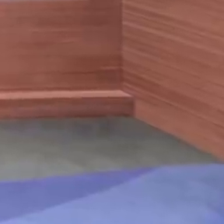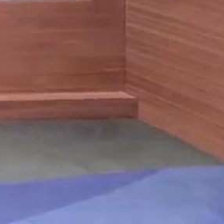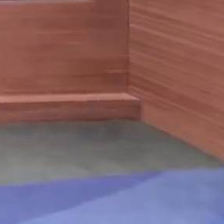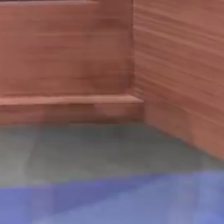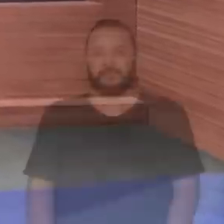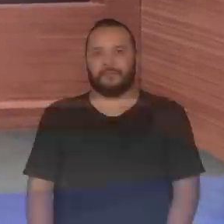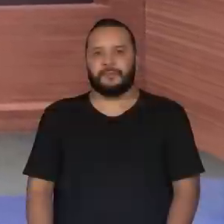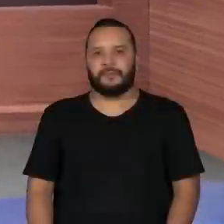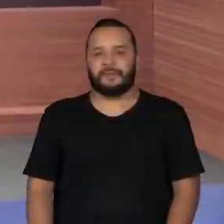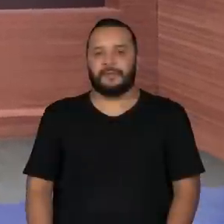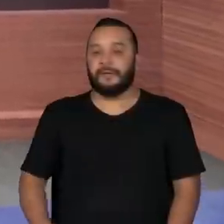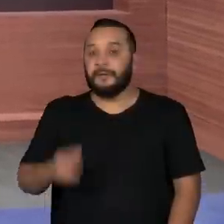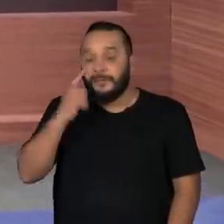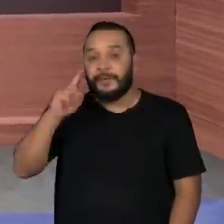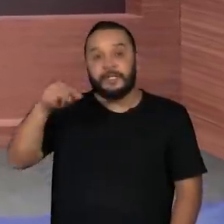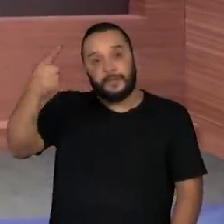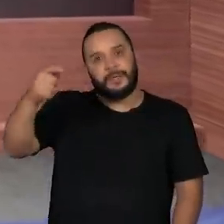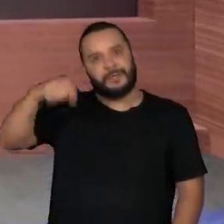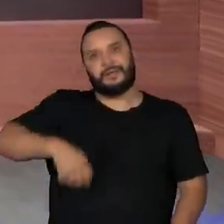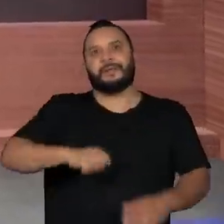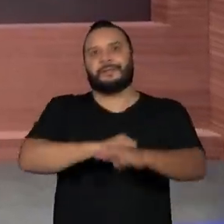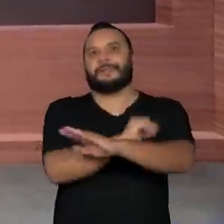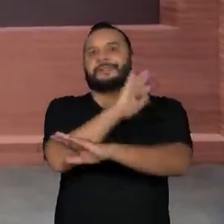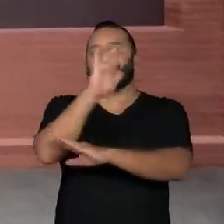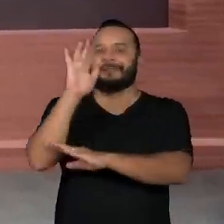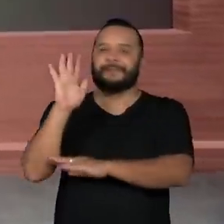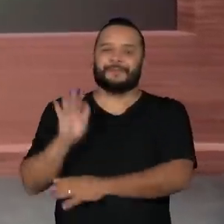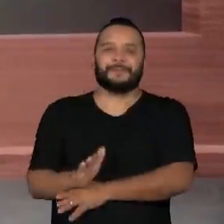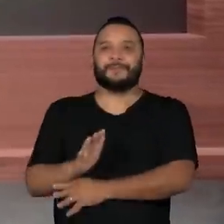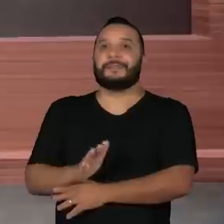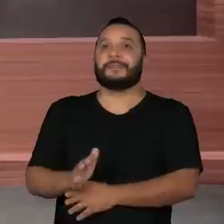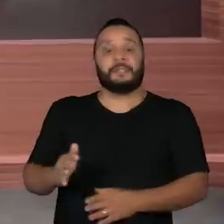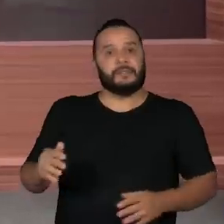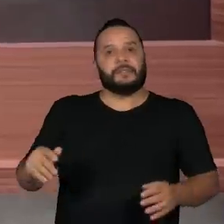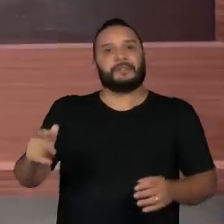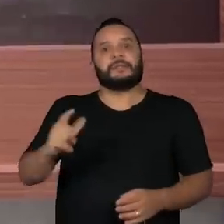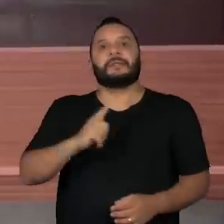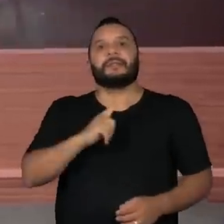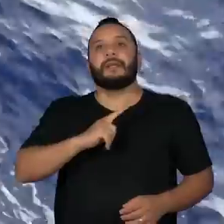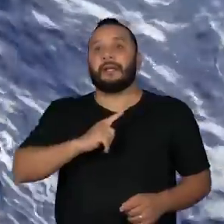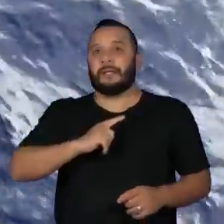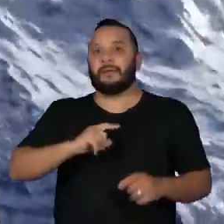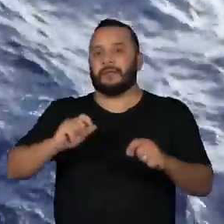A seguir, aqui no Repórter Eco, um oásis no Oceano Atlântico.